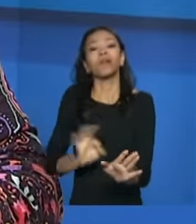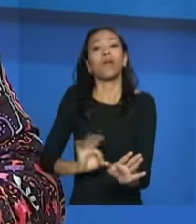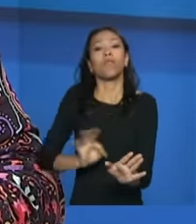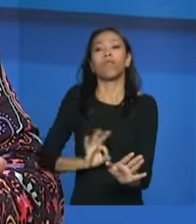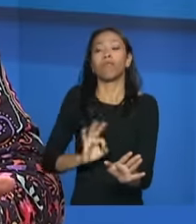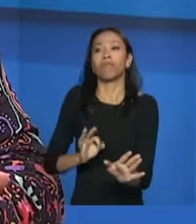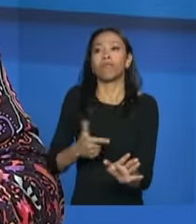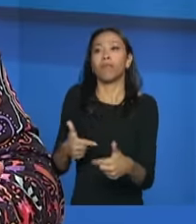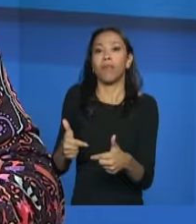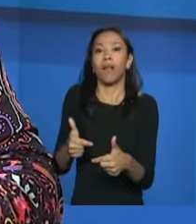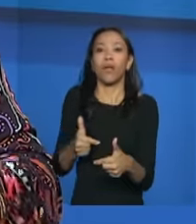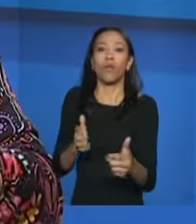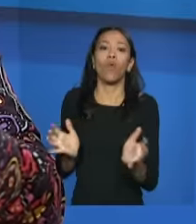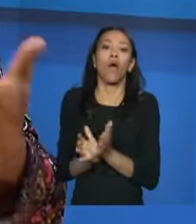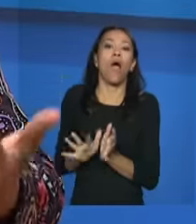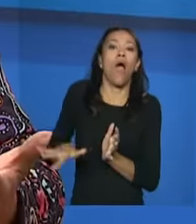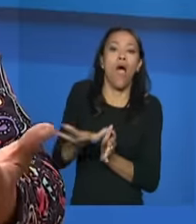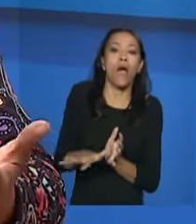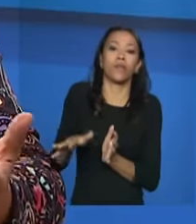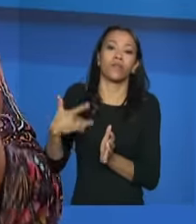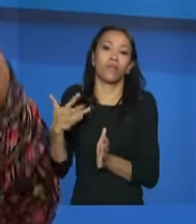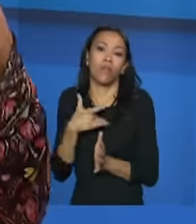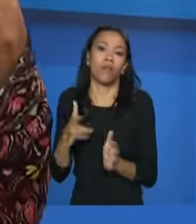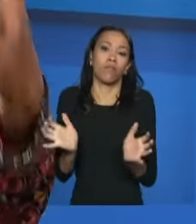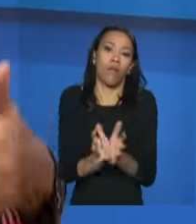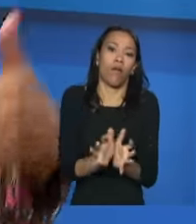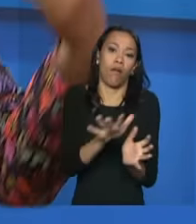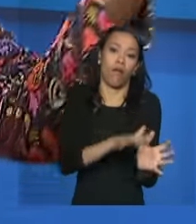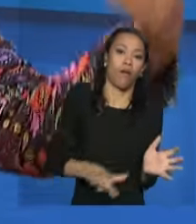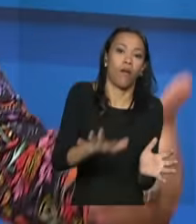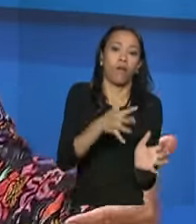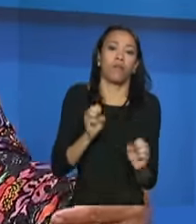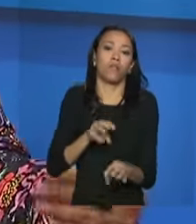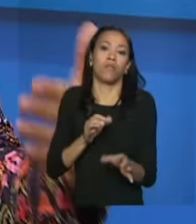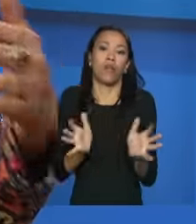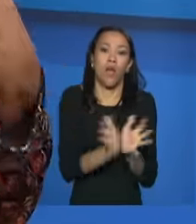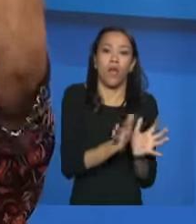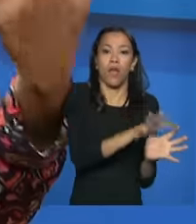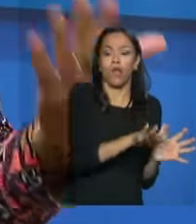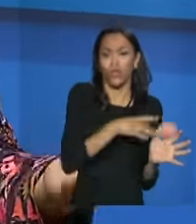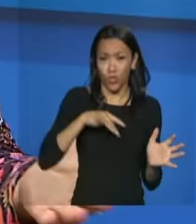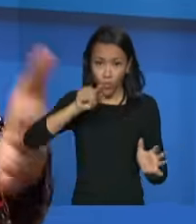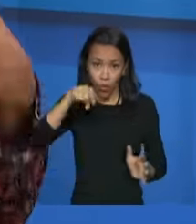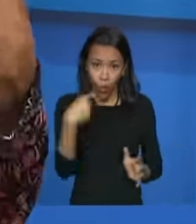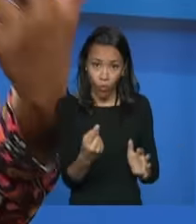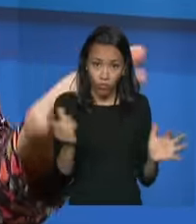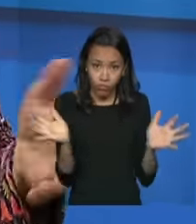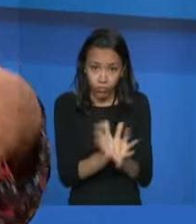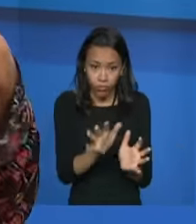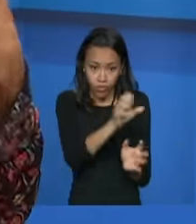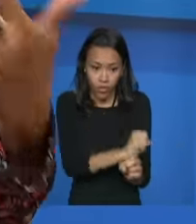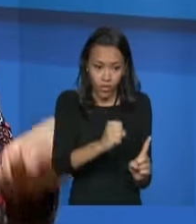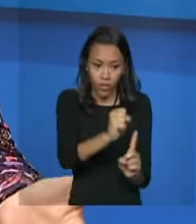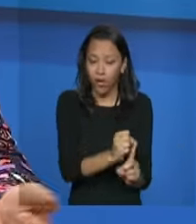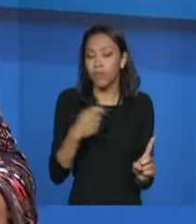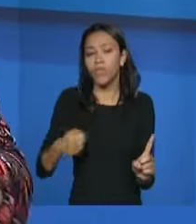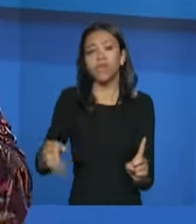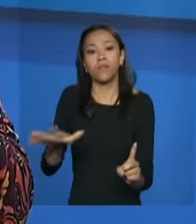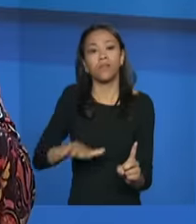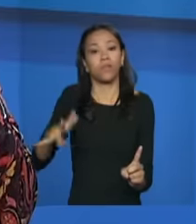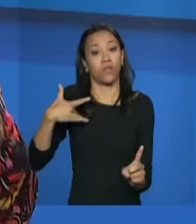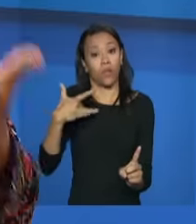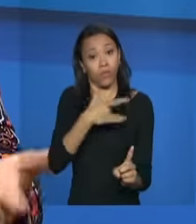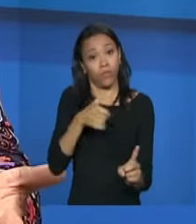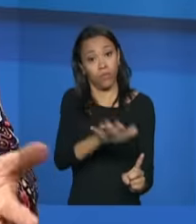com as demais políticas o ser humano ele é diverso ele não basta ser atendido apenas numa modalidade ele tem que ser atendido na saúde no trabalho